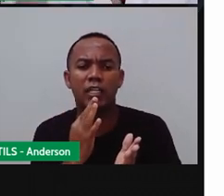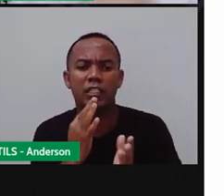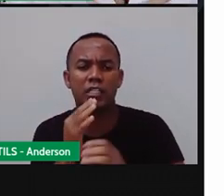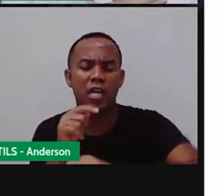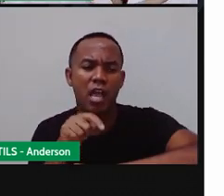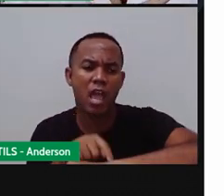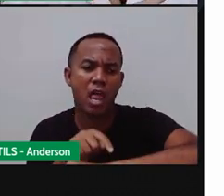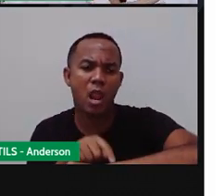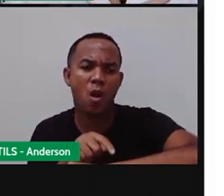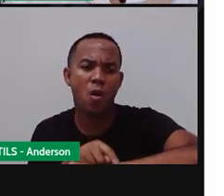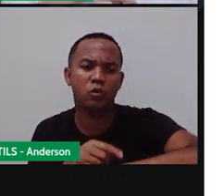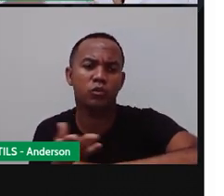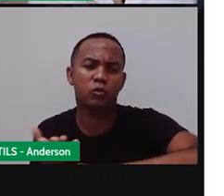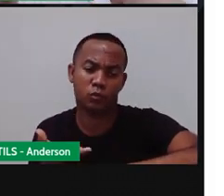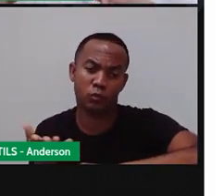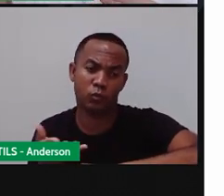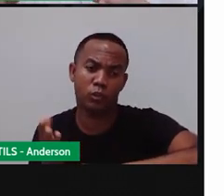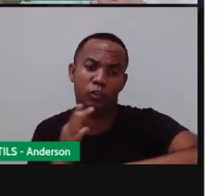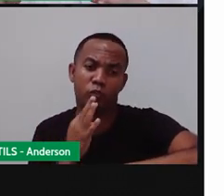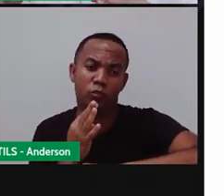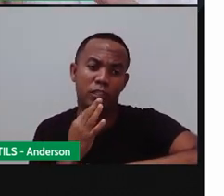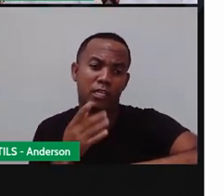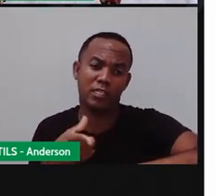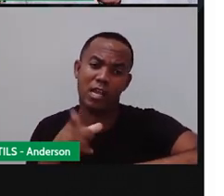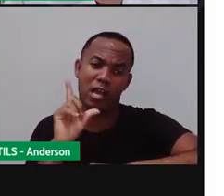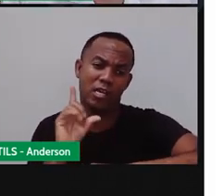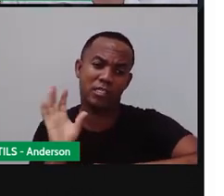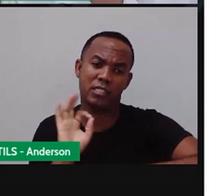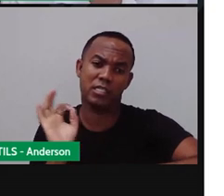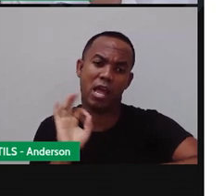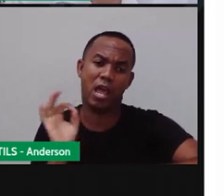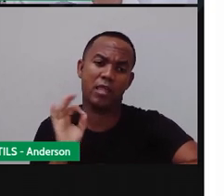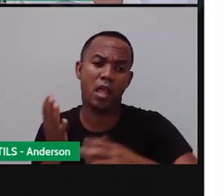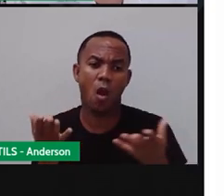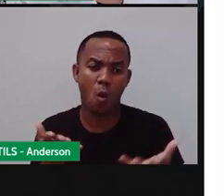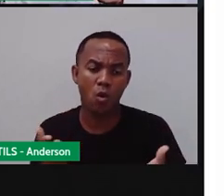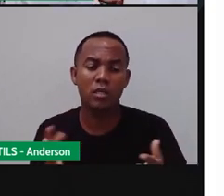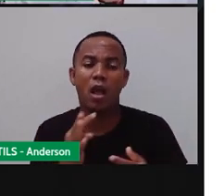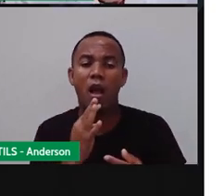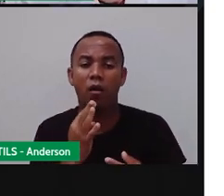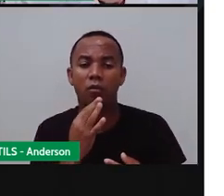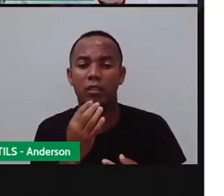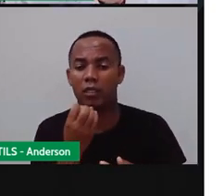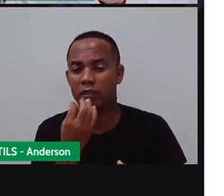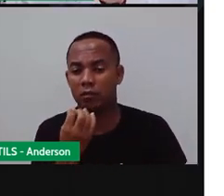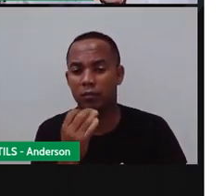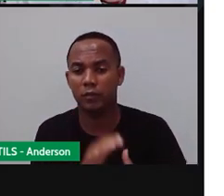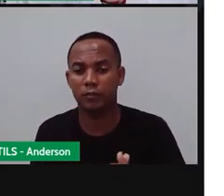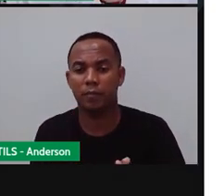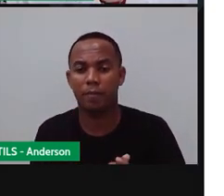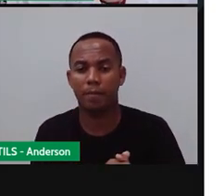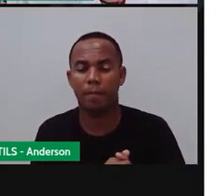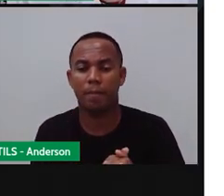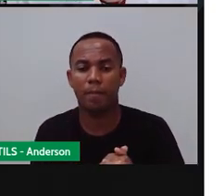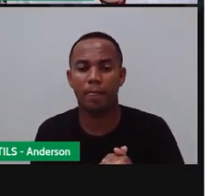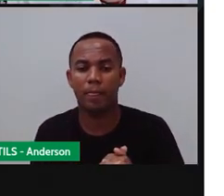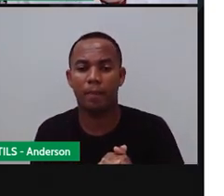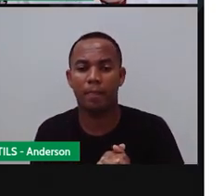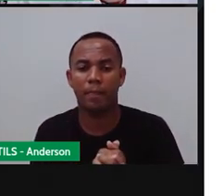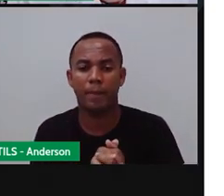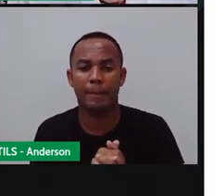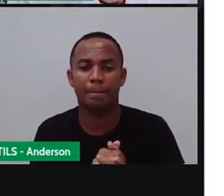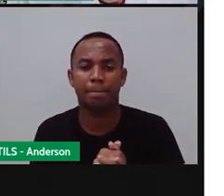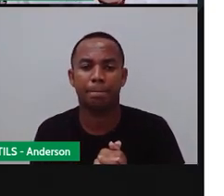a gente não tivesse tido tudo isso antes, talvez a gente não tivesse o relógio como a gente conhece hoje. Tá? Então, isso é